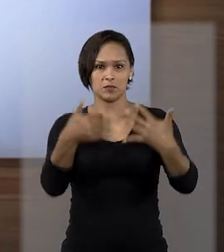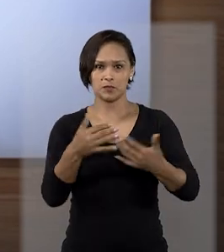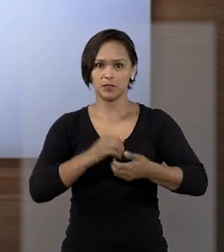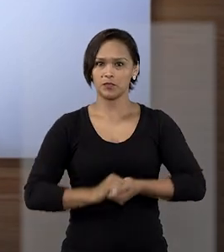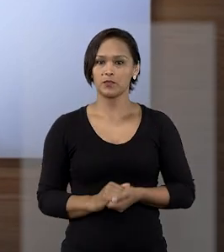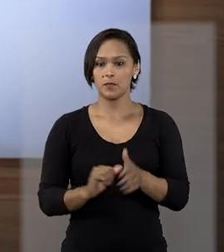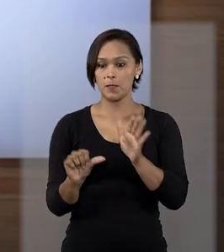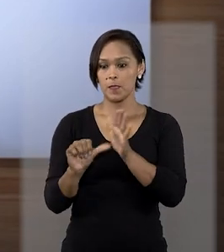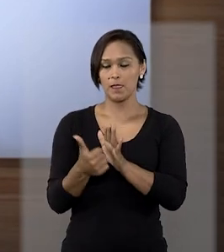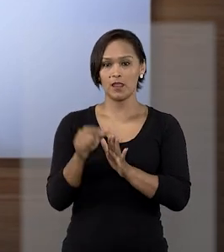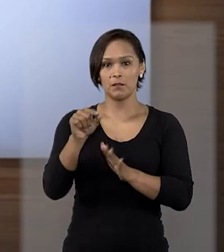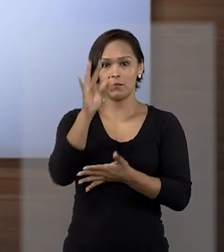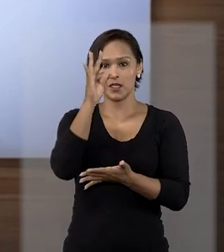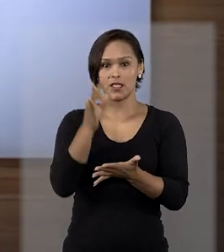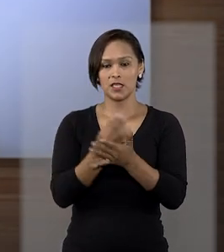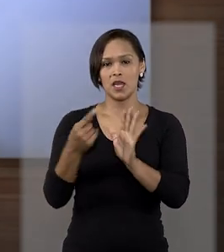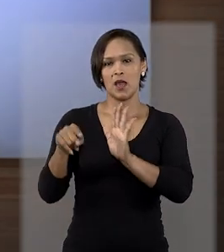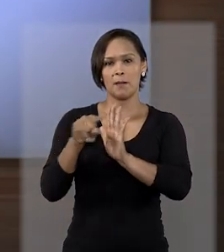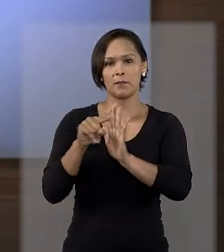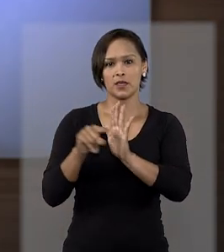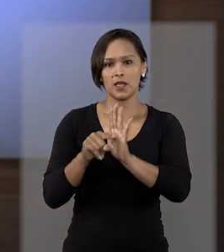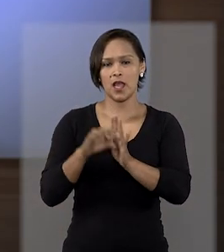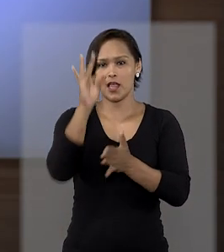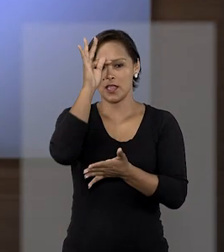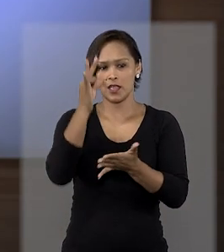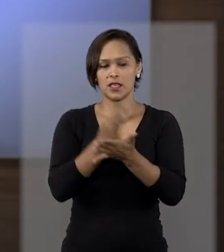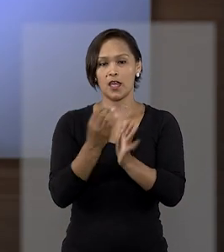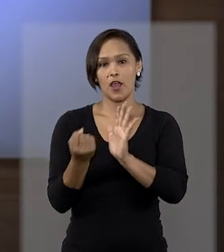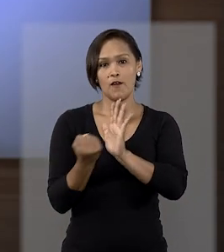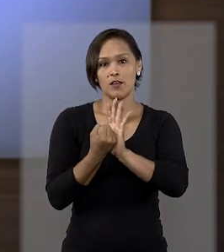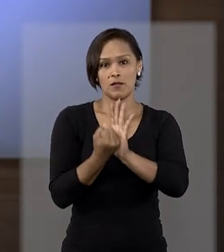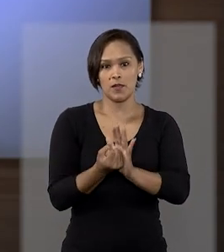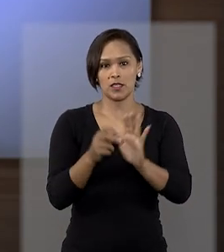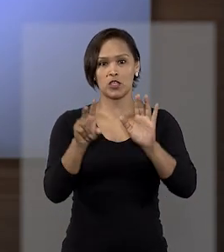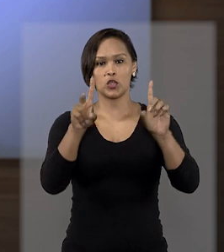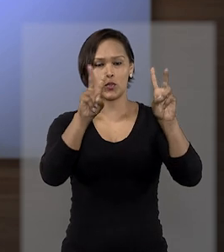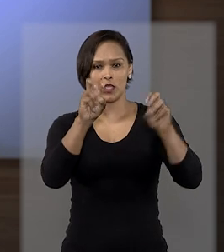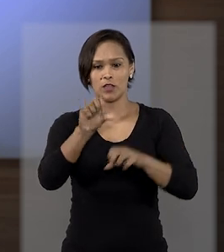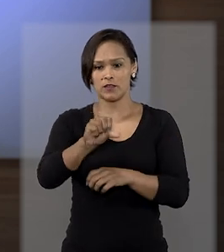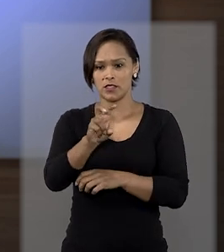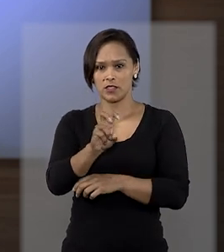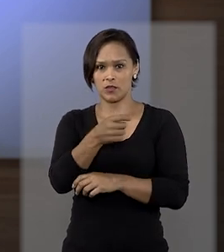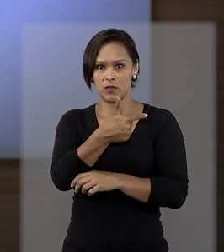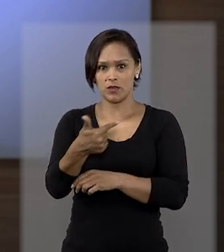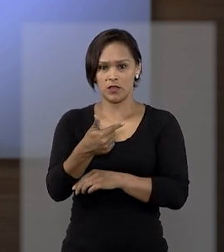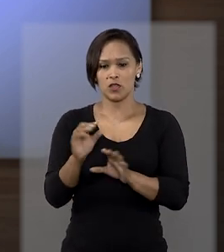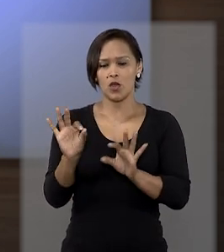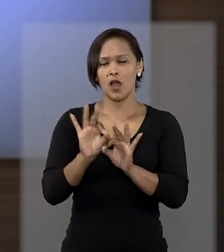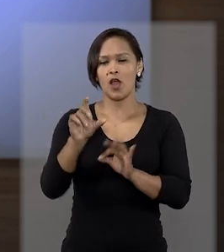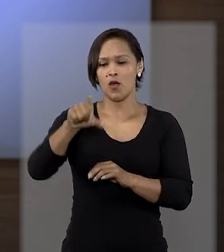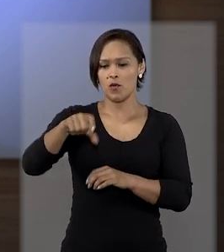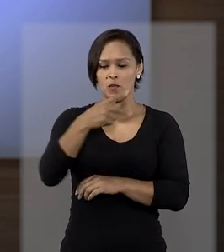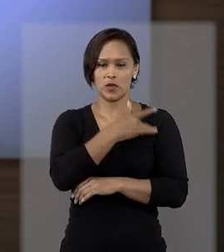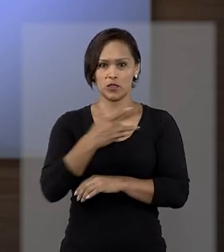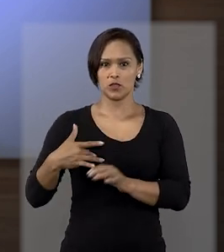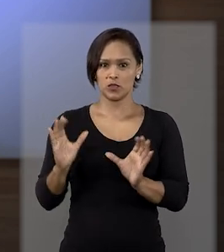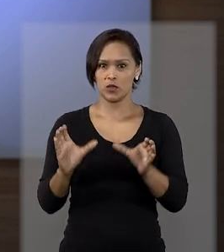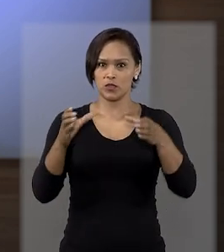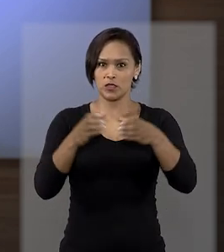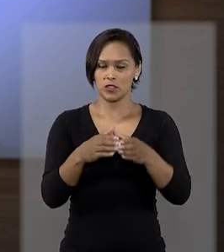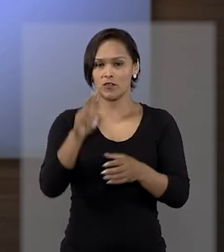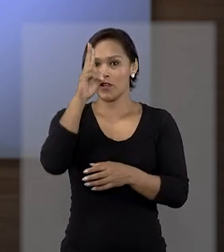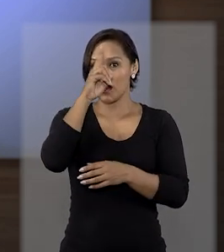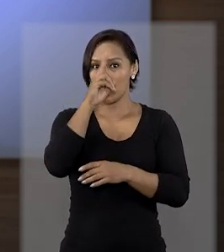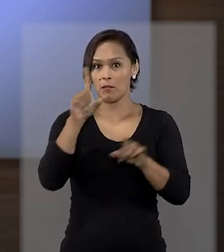primeira, aplicabilidade das teses firmadas no tema 952 aos planos coletivos, ressalvando-se